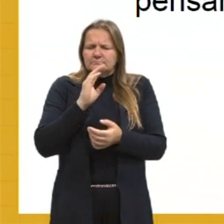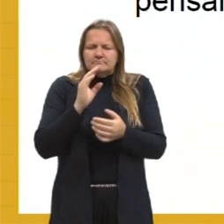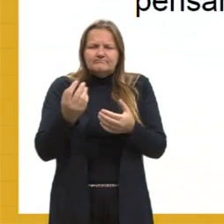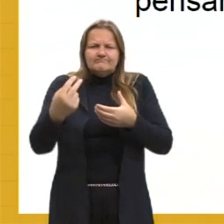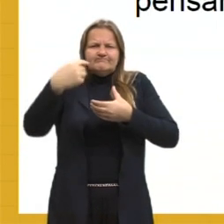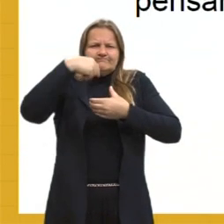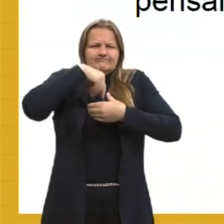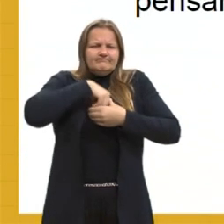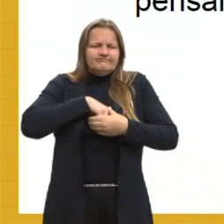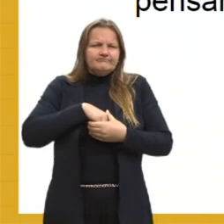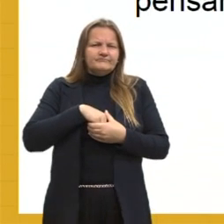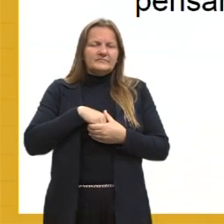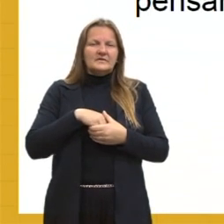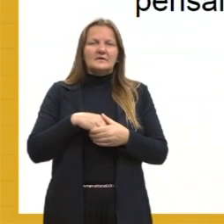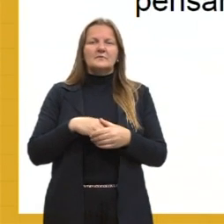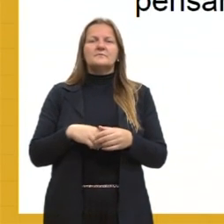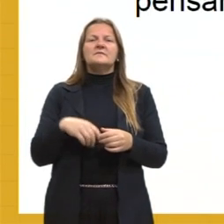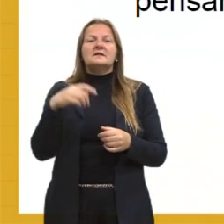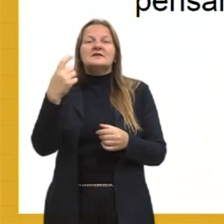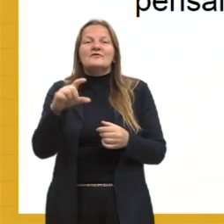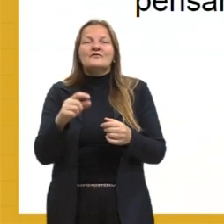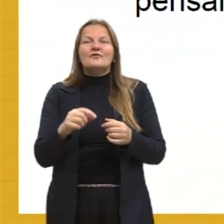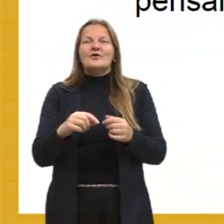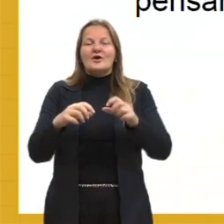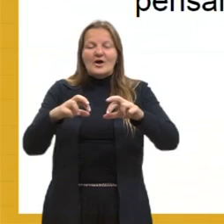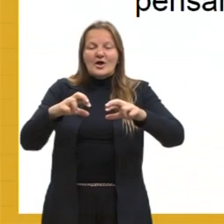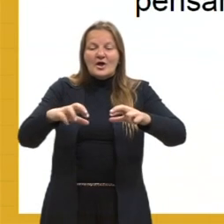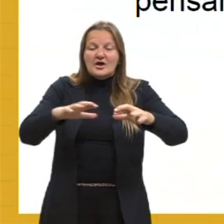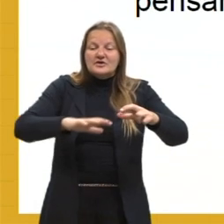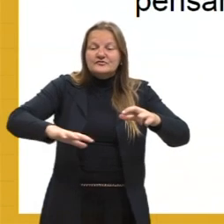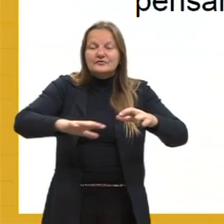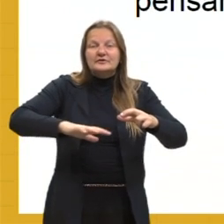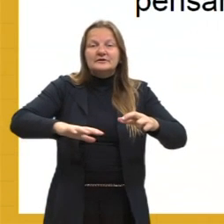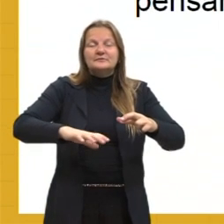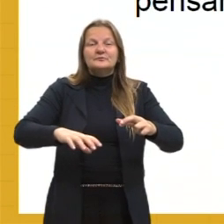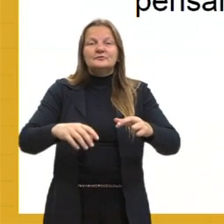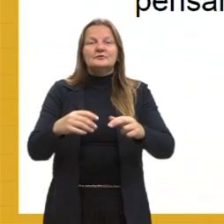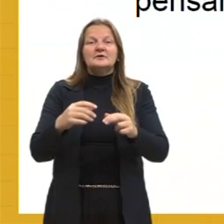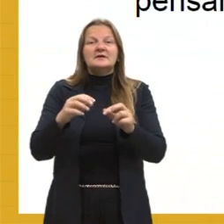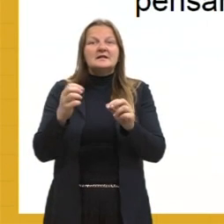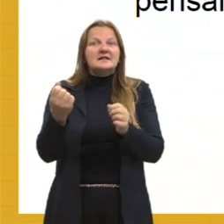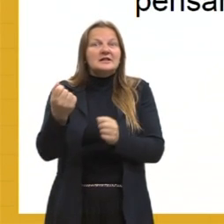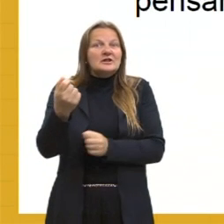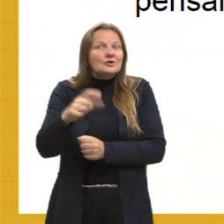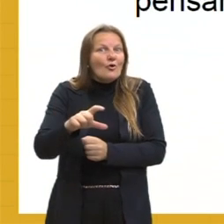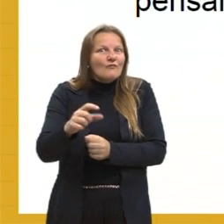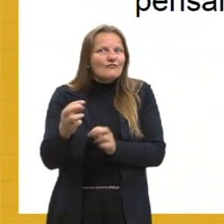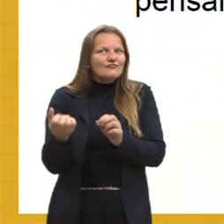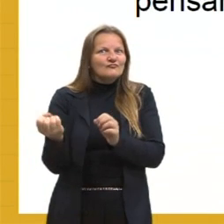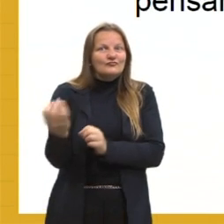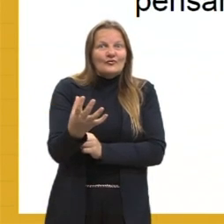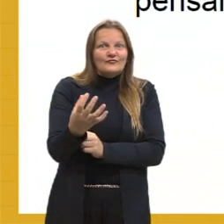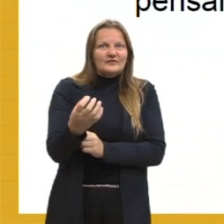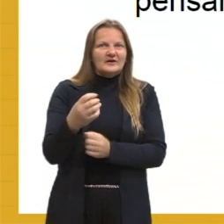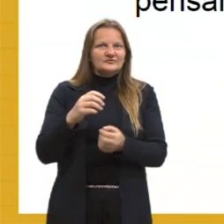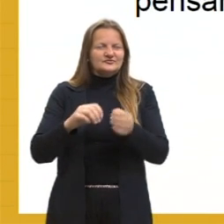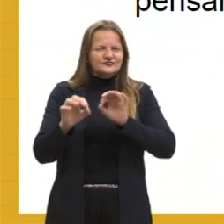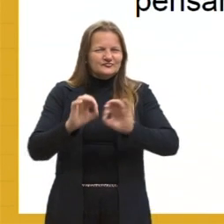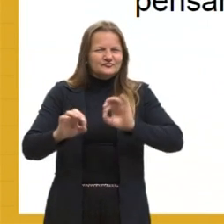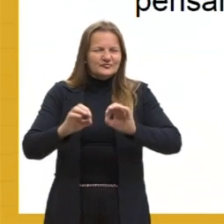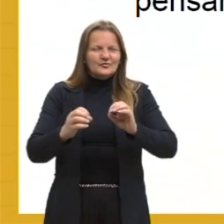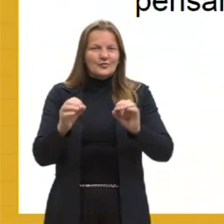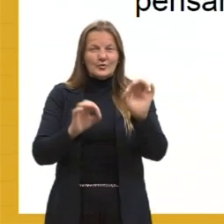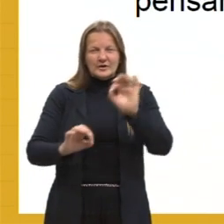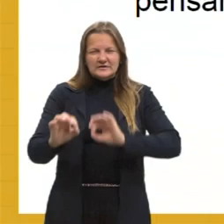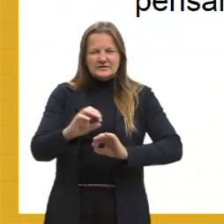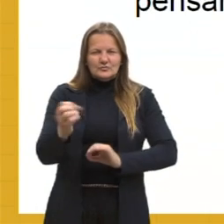é repaginado. Lembra que a gente fala em regionalismo lá na geração de 30? Então, ele tem uma repaginação, Então, ele vai ganhando uma